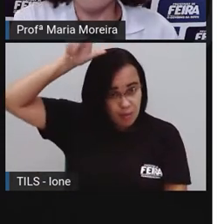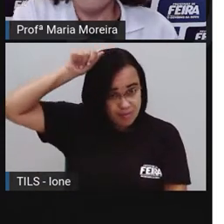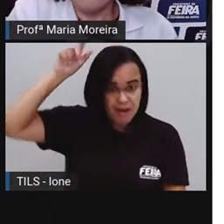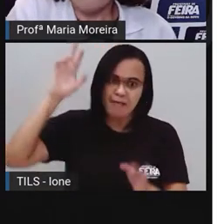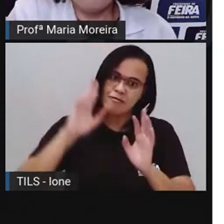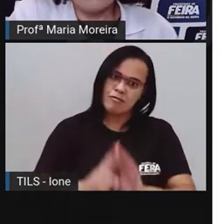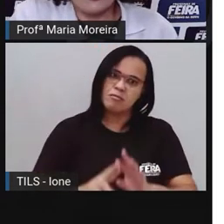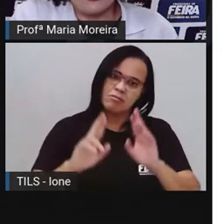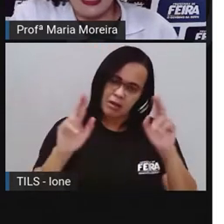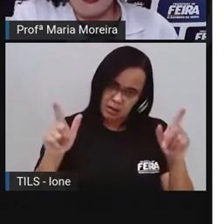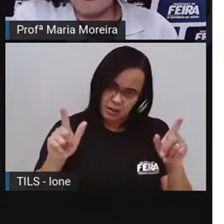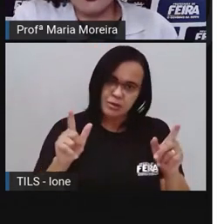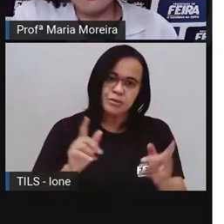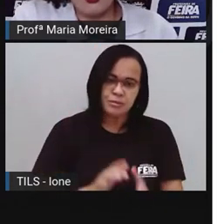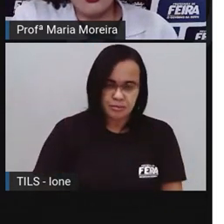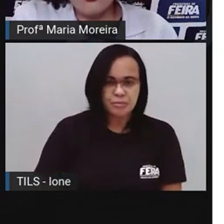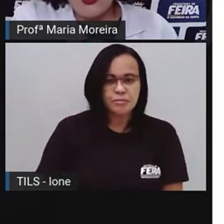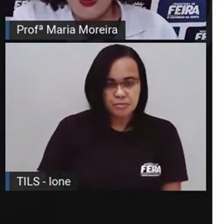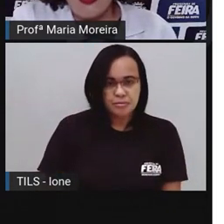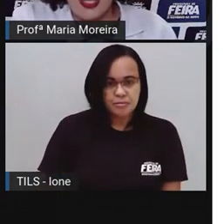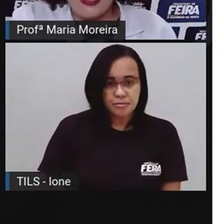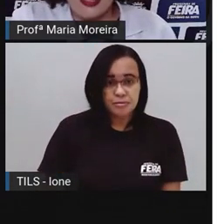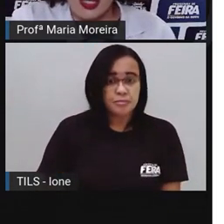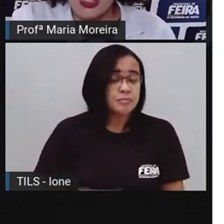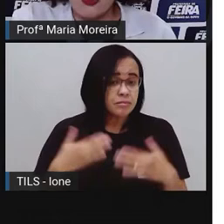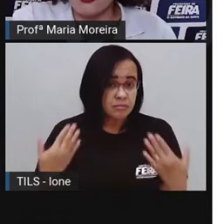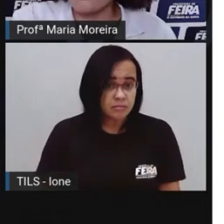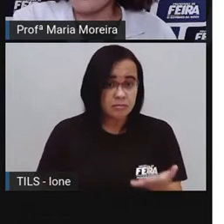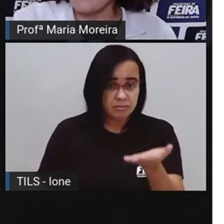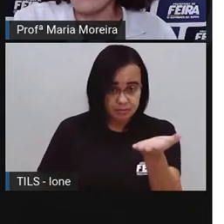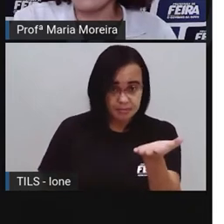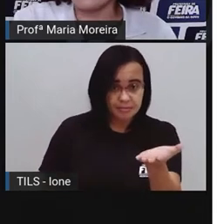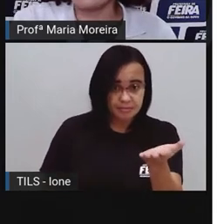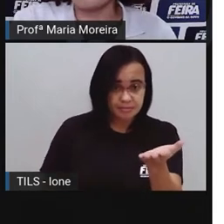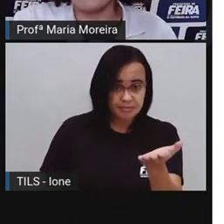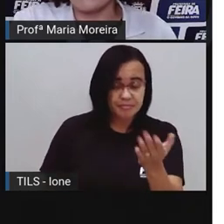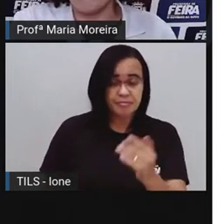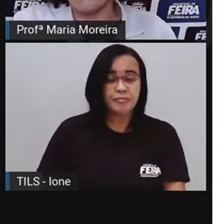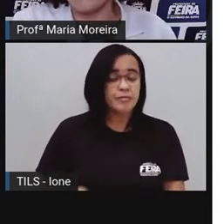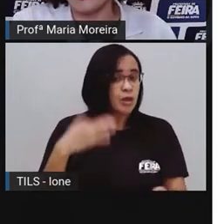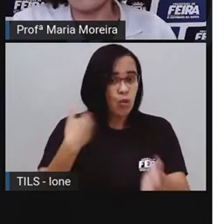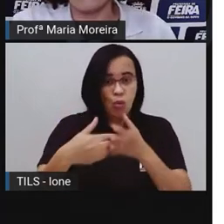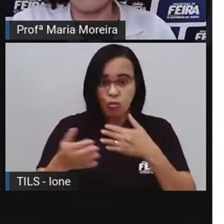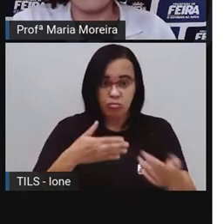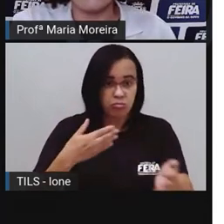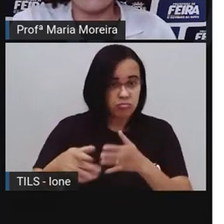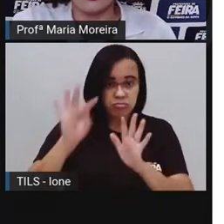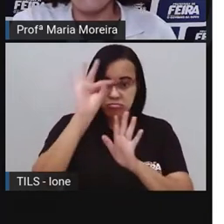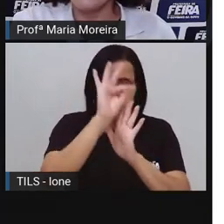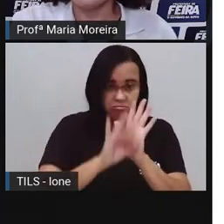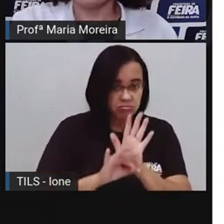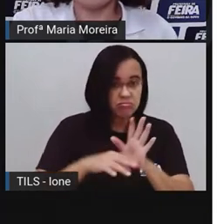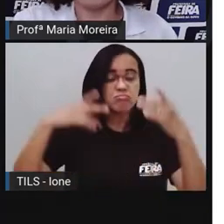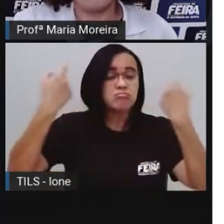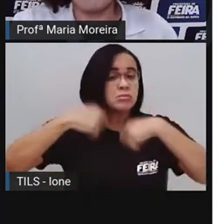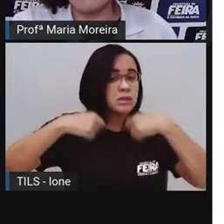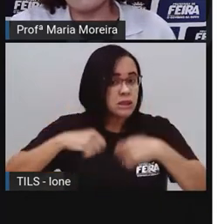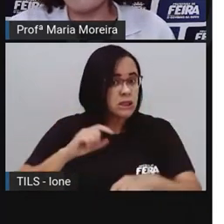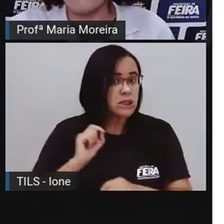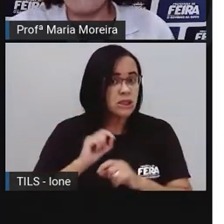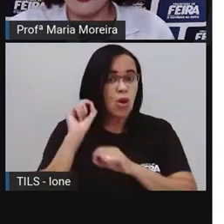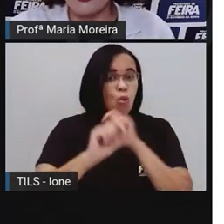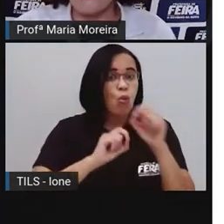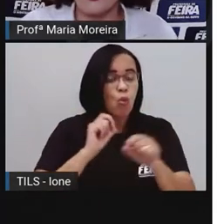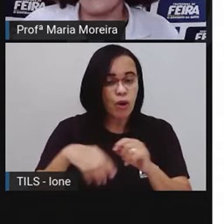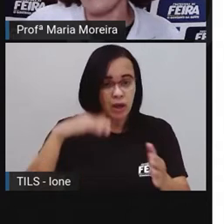Bom, como você sabe, todo e qualquer texto possui regras específicas para a sua composição. E, obviamente,